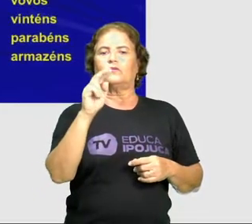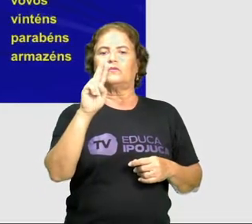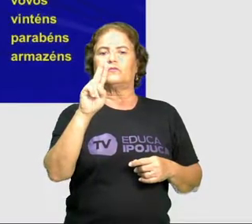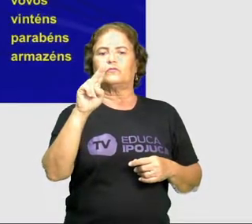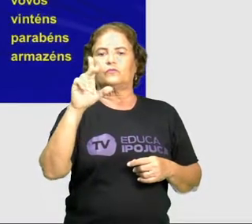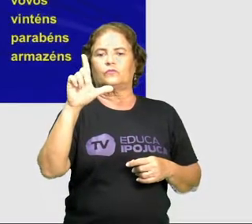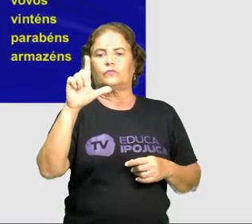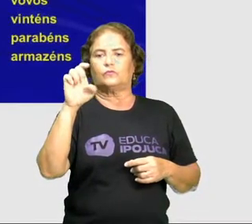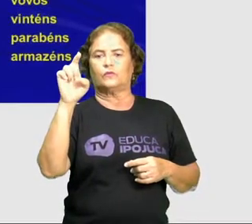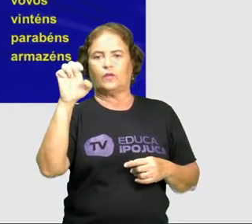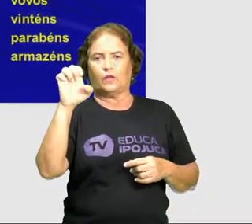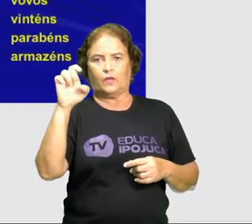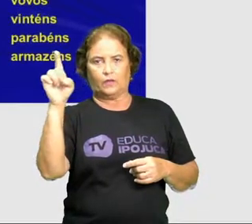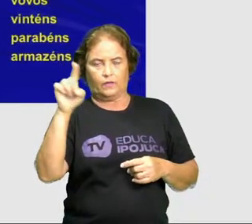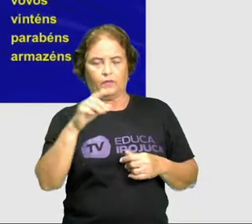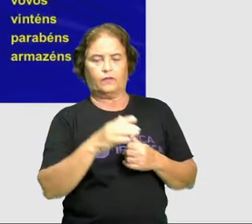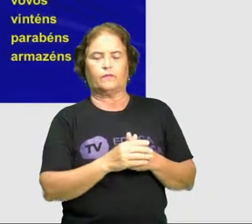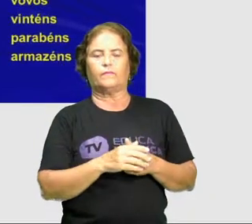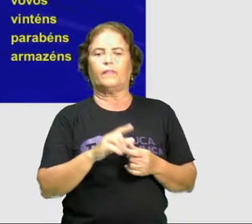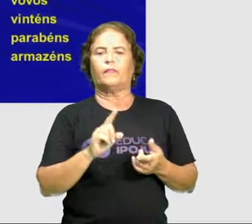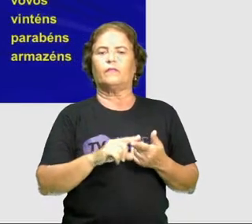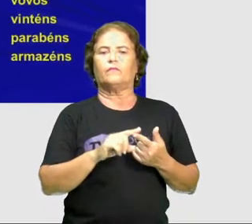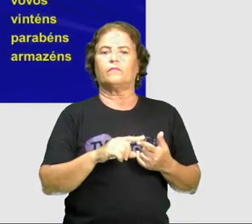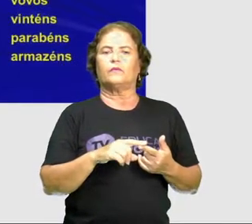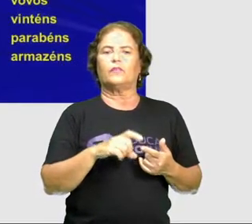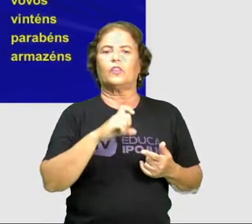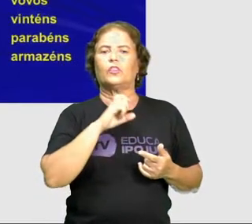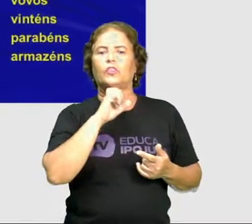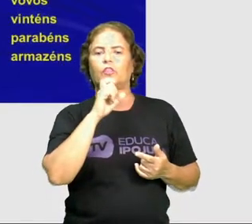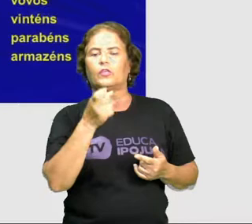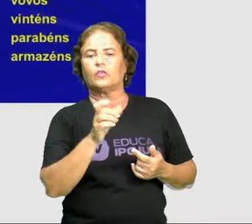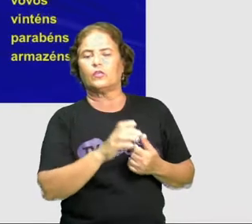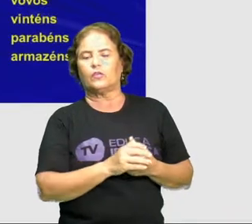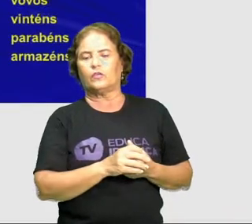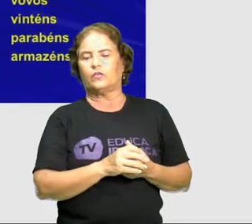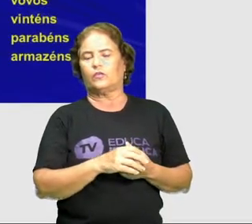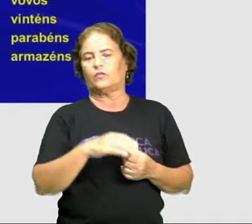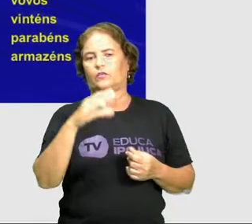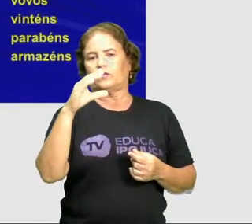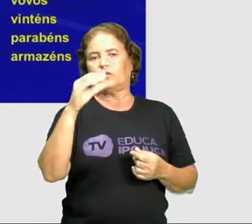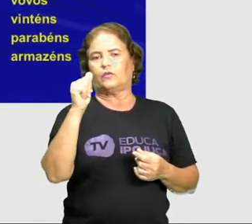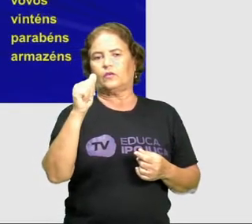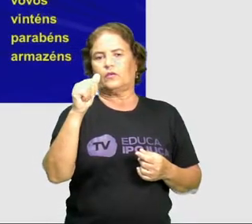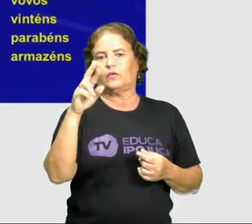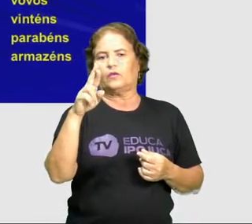Ninguém, Carajás, Jacarandás,